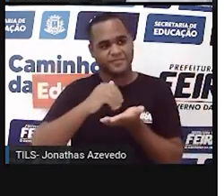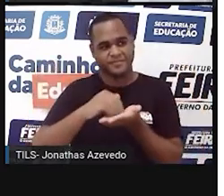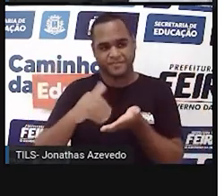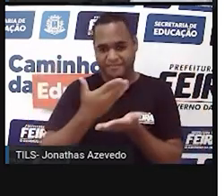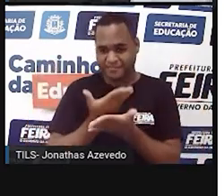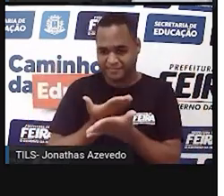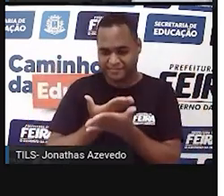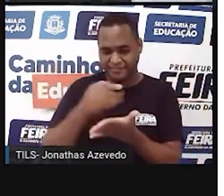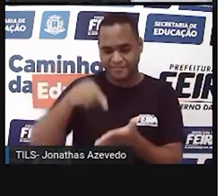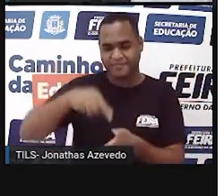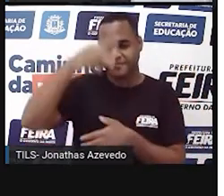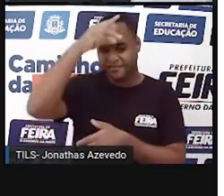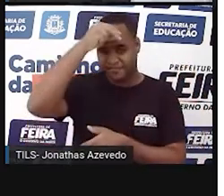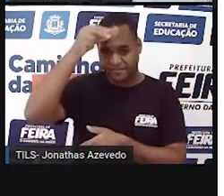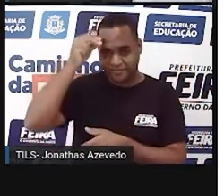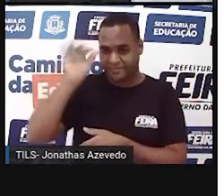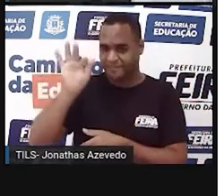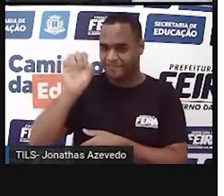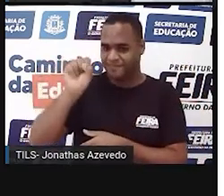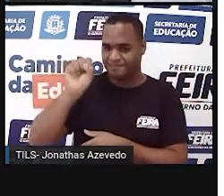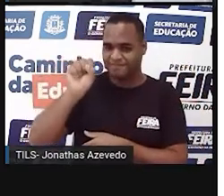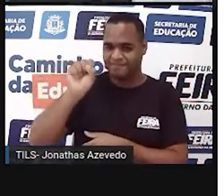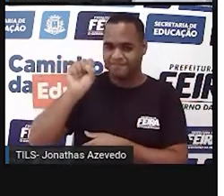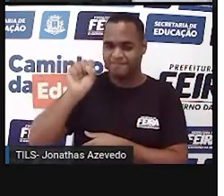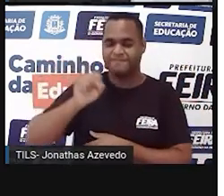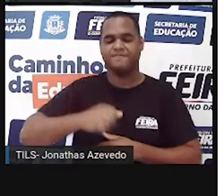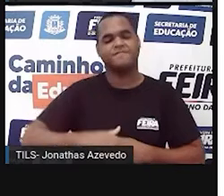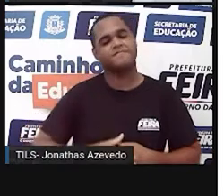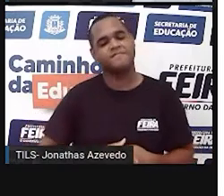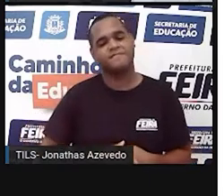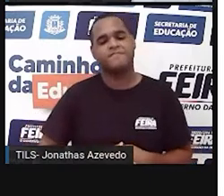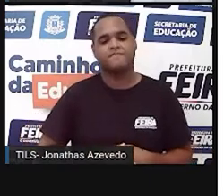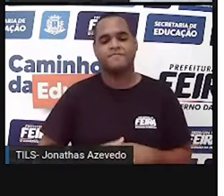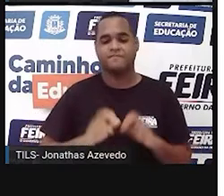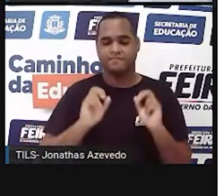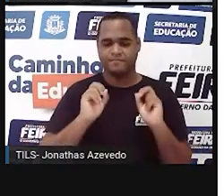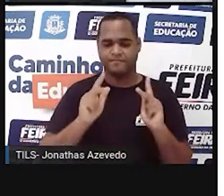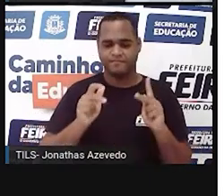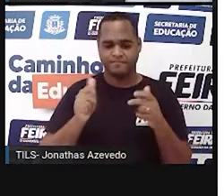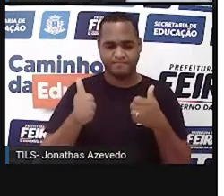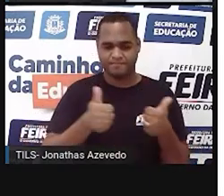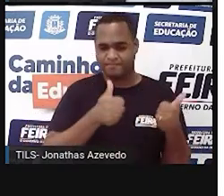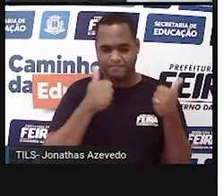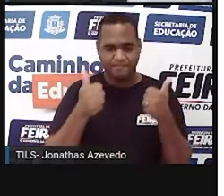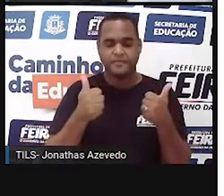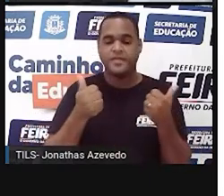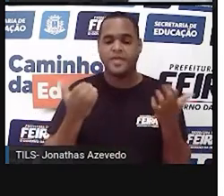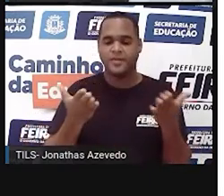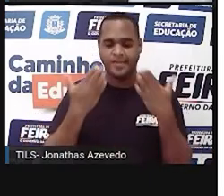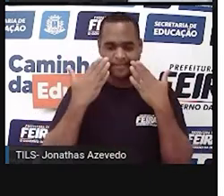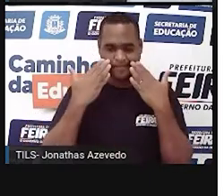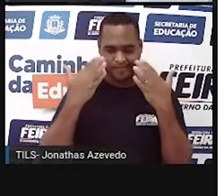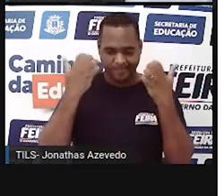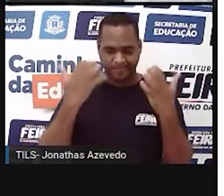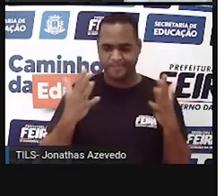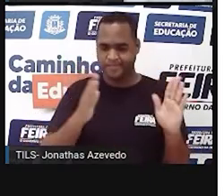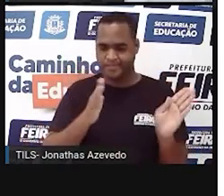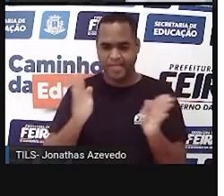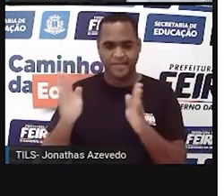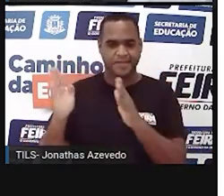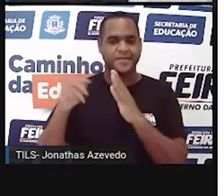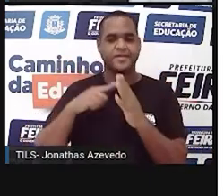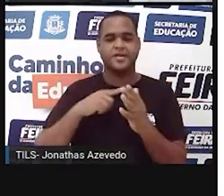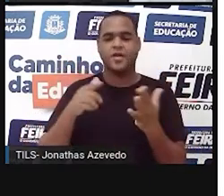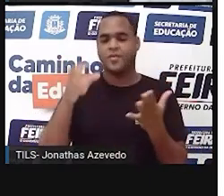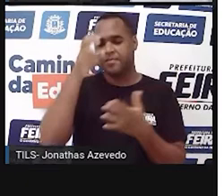Municipal de Educação de Feira de Santana. Belezinho? Passadas as apresentações, o é que a gente